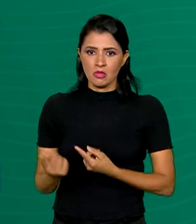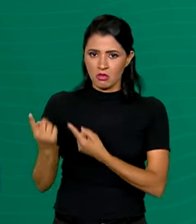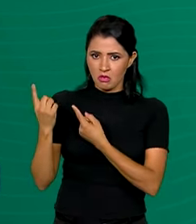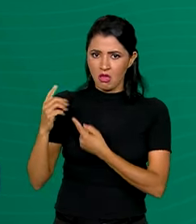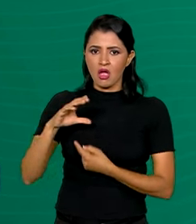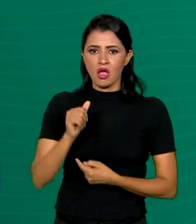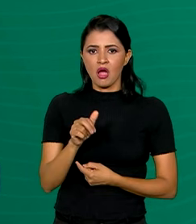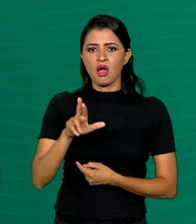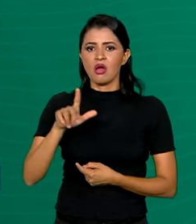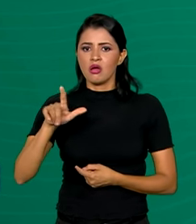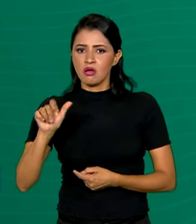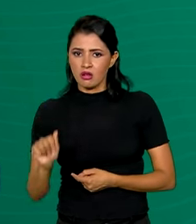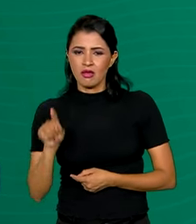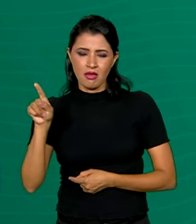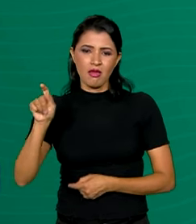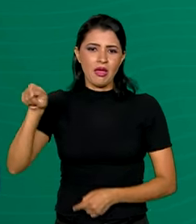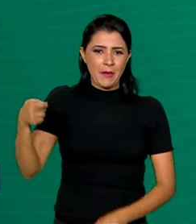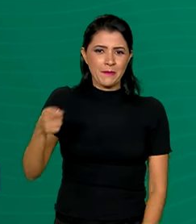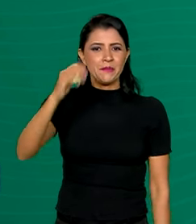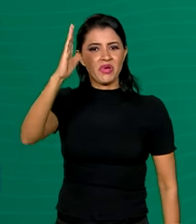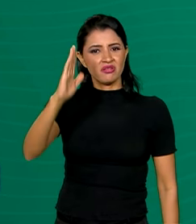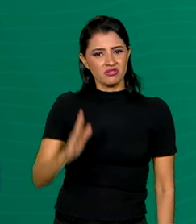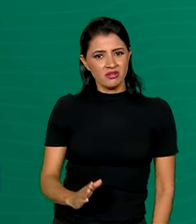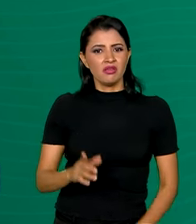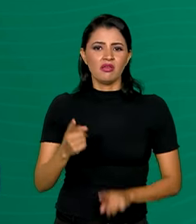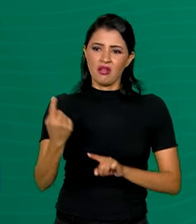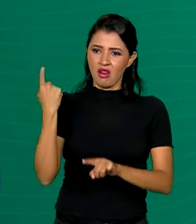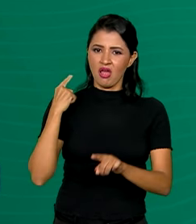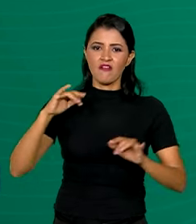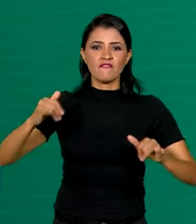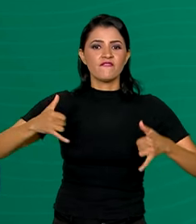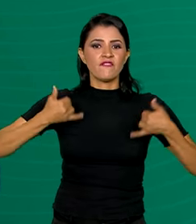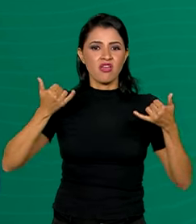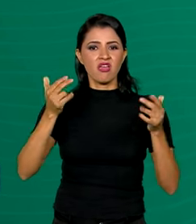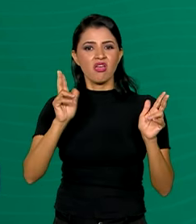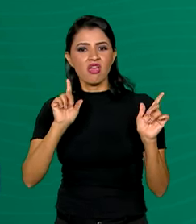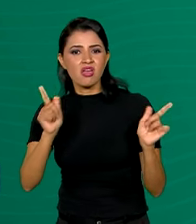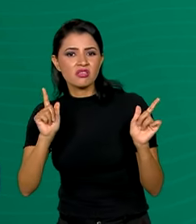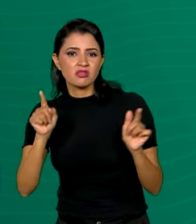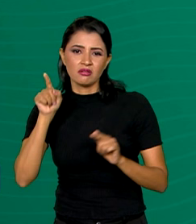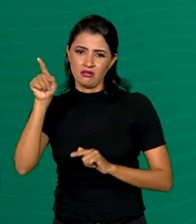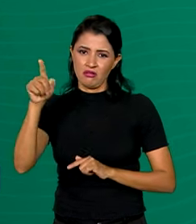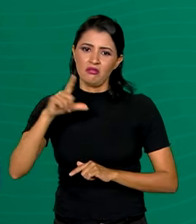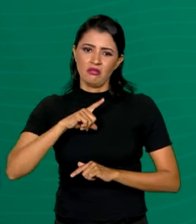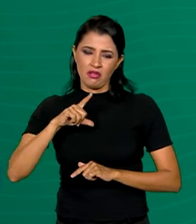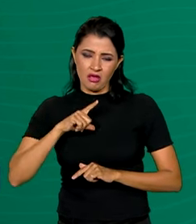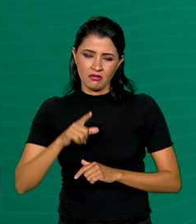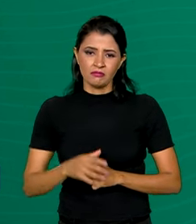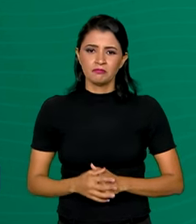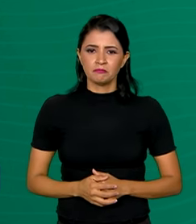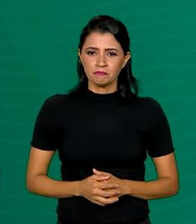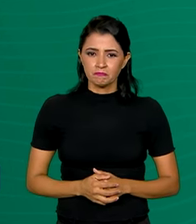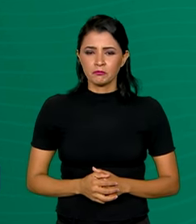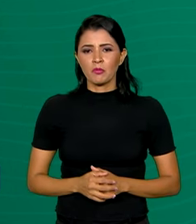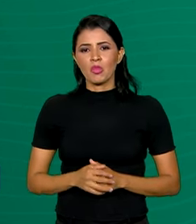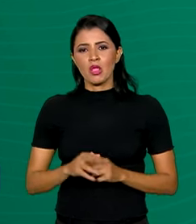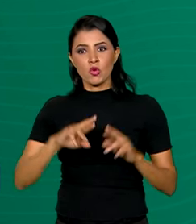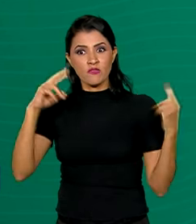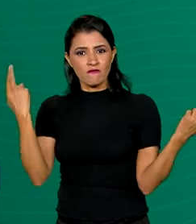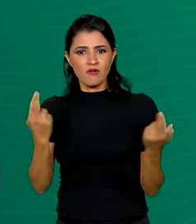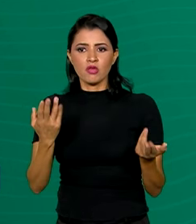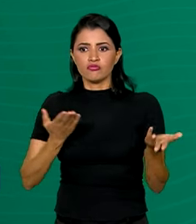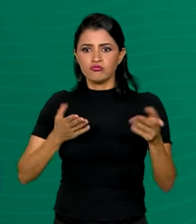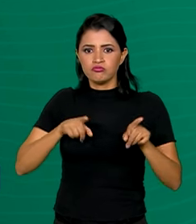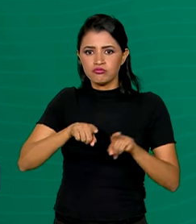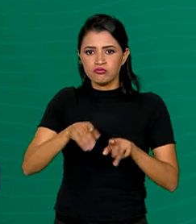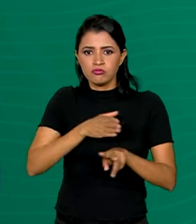Stelzer Mendes é uma brasileira que estava no Festival de Música Eletrônica Universo Paralelo, atacado